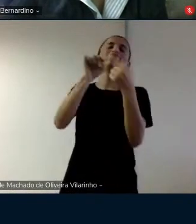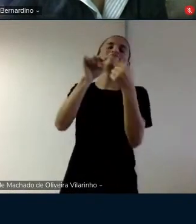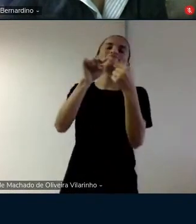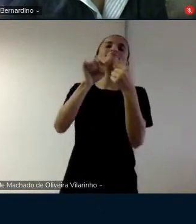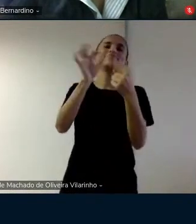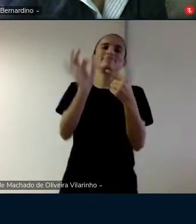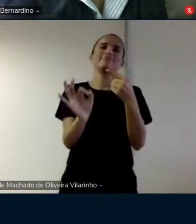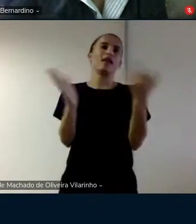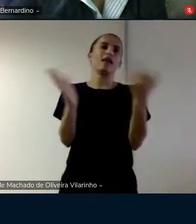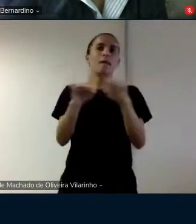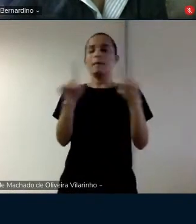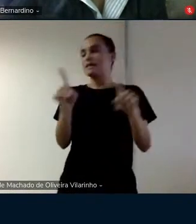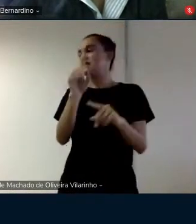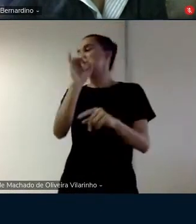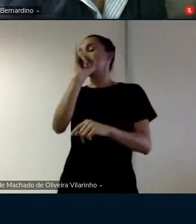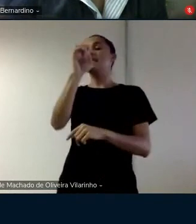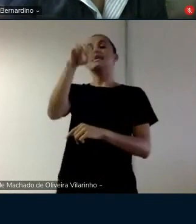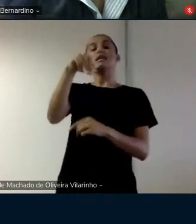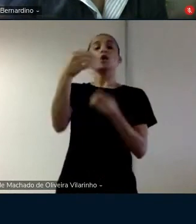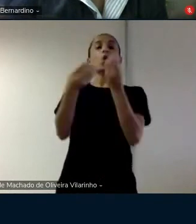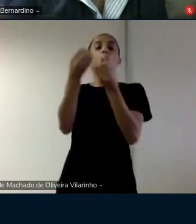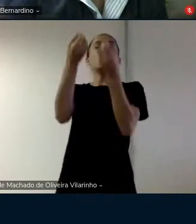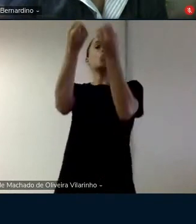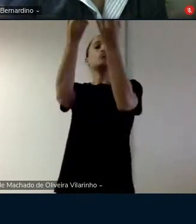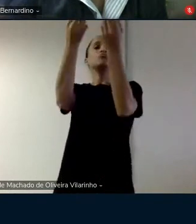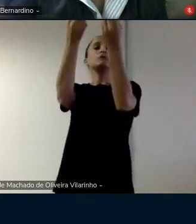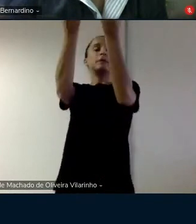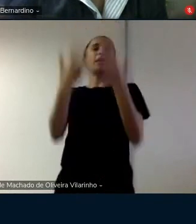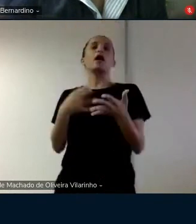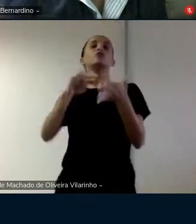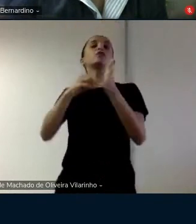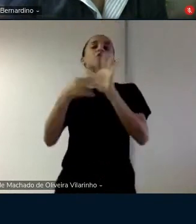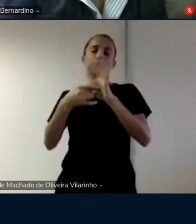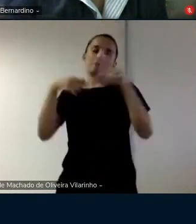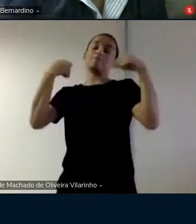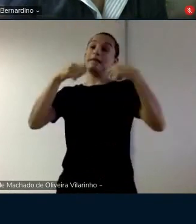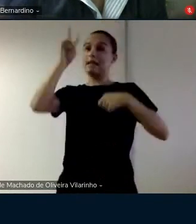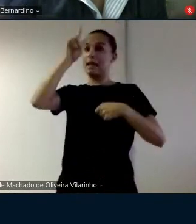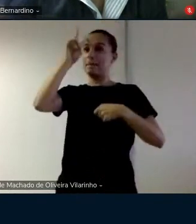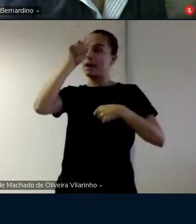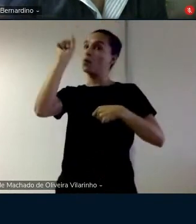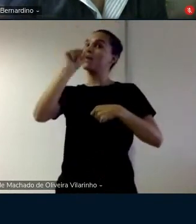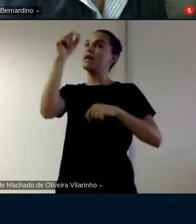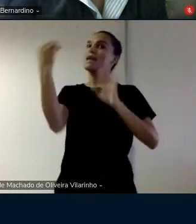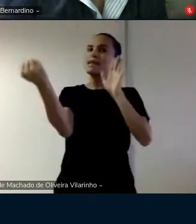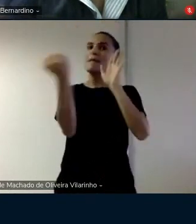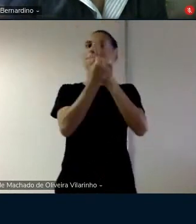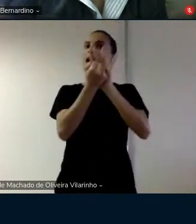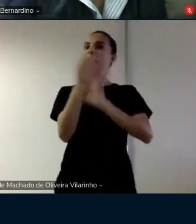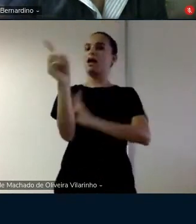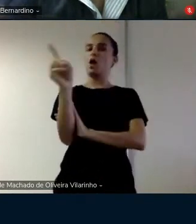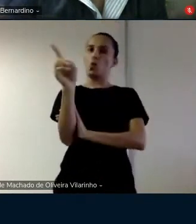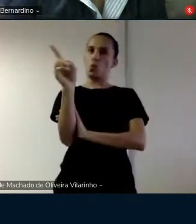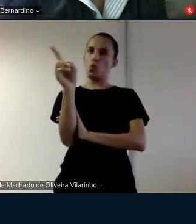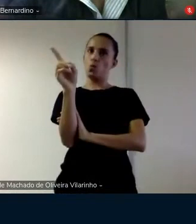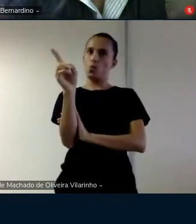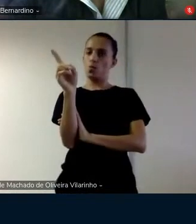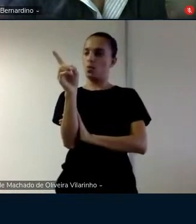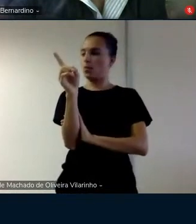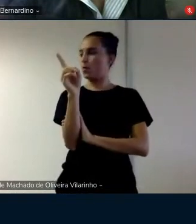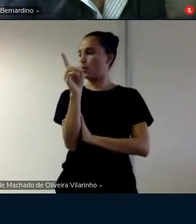i talvez você não deixasse de marcar a questão da negação talvez no seu slide